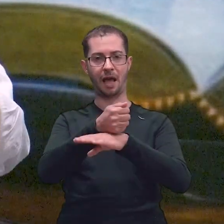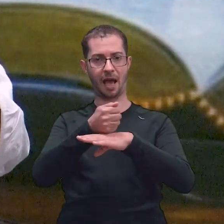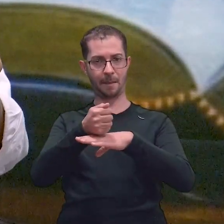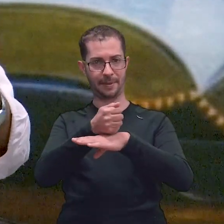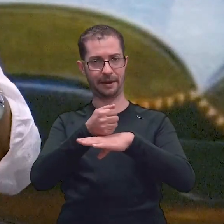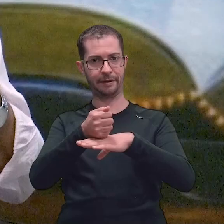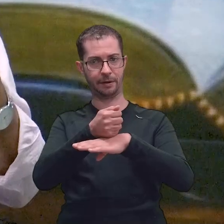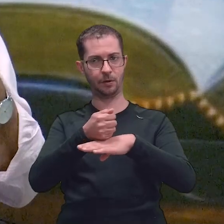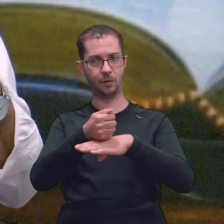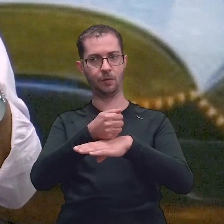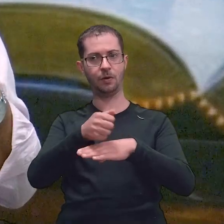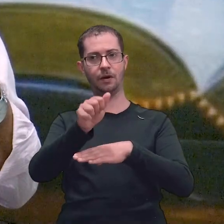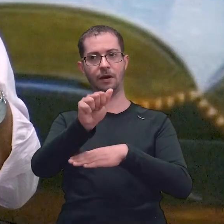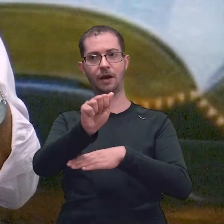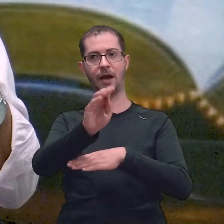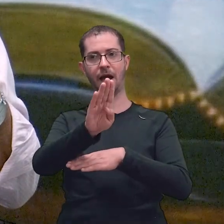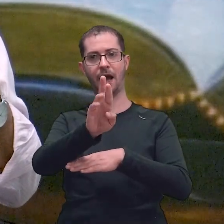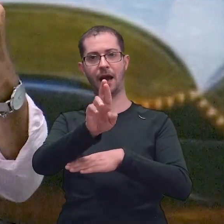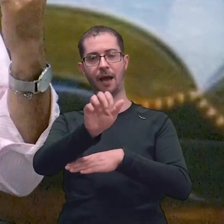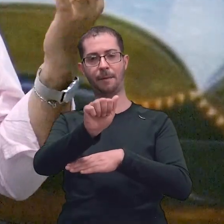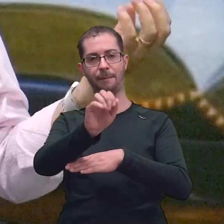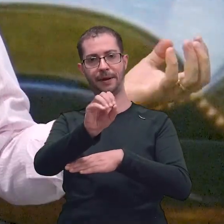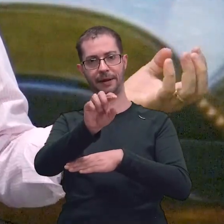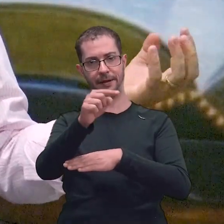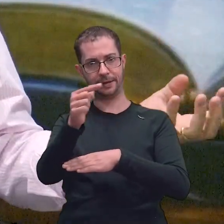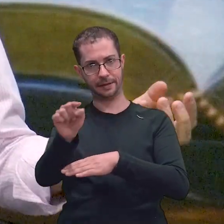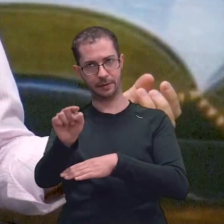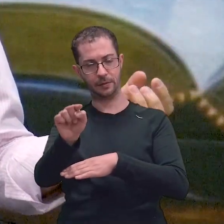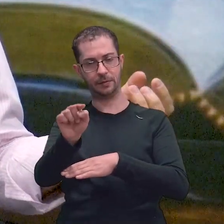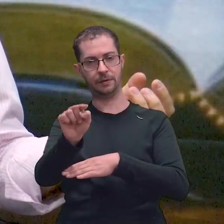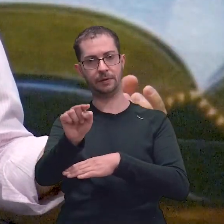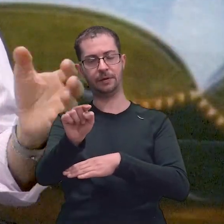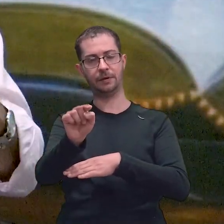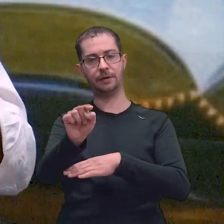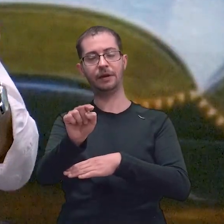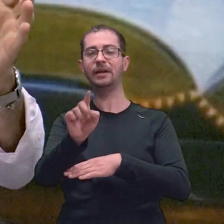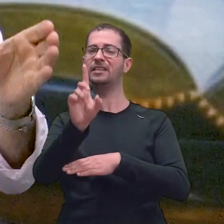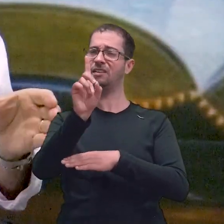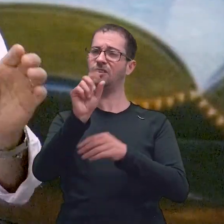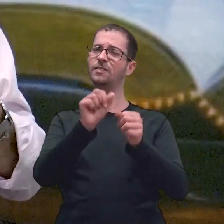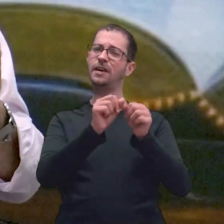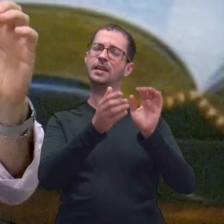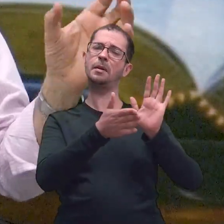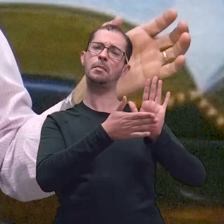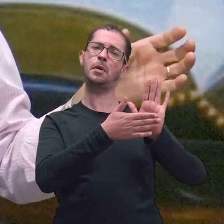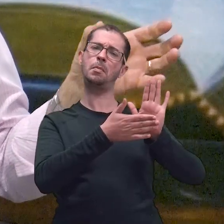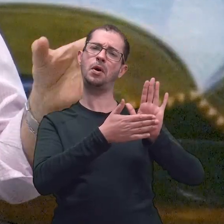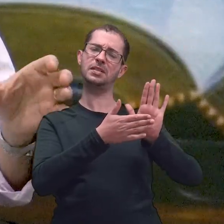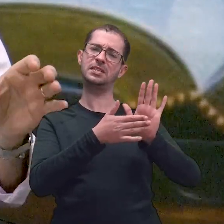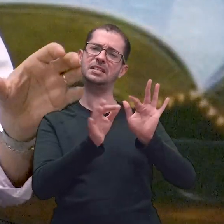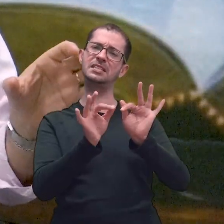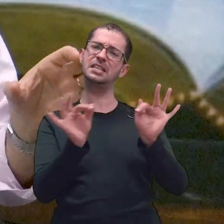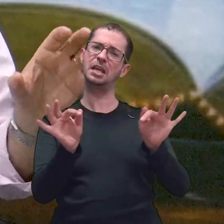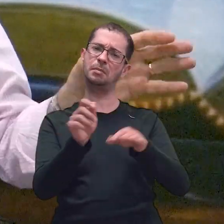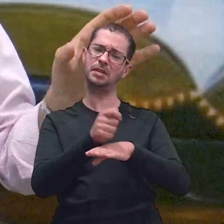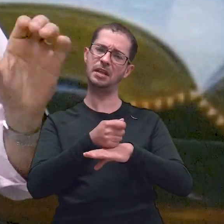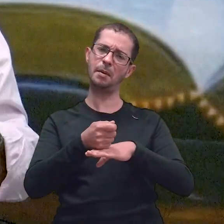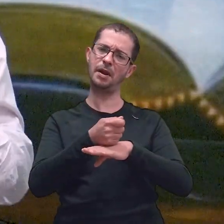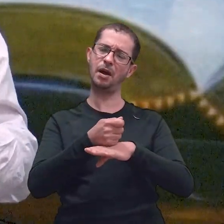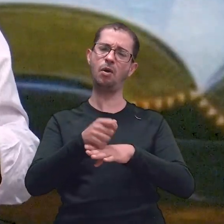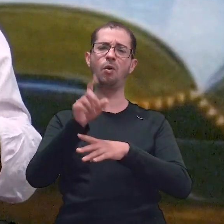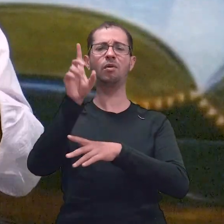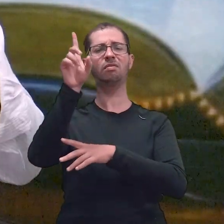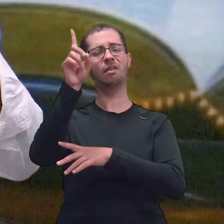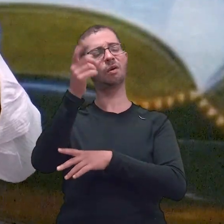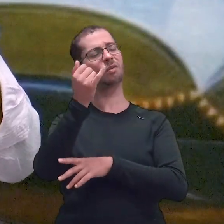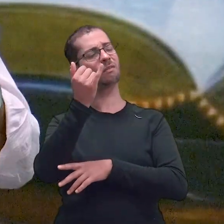Porque Deus faz uma proposta para Abraão. E a proposta é simples, né? No começo ali, Abraão, né? Mas a proposta é simples. O que Deus